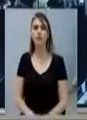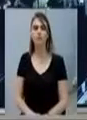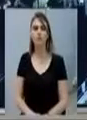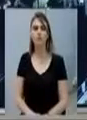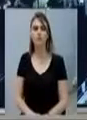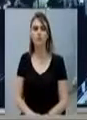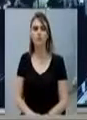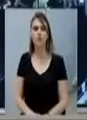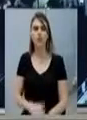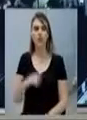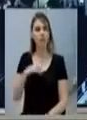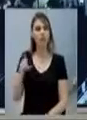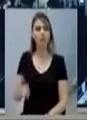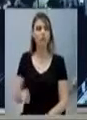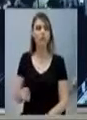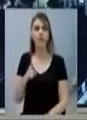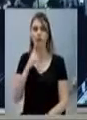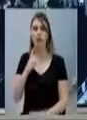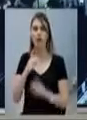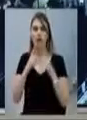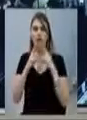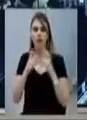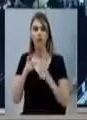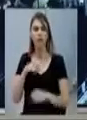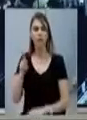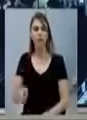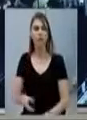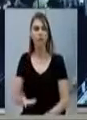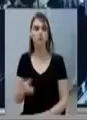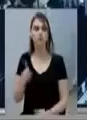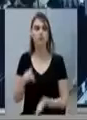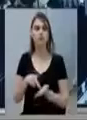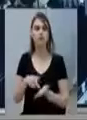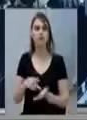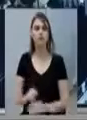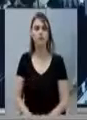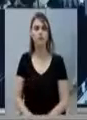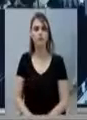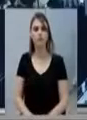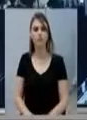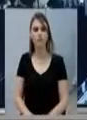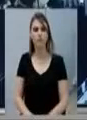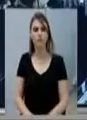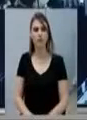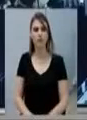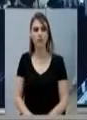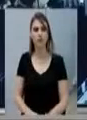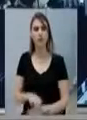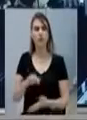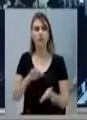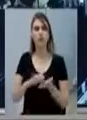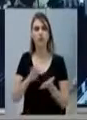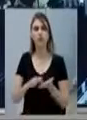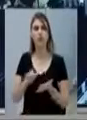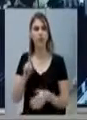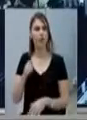eles estão no direito deles de reclamar. Essa que é a grande realidade. Secretário, minha gente, é